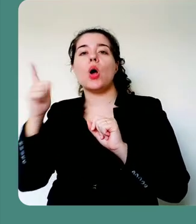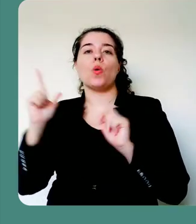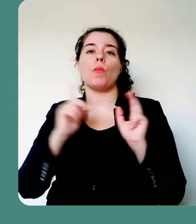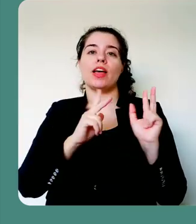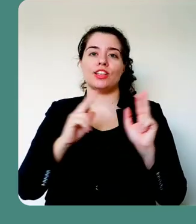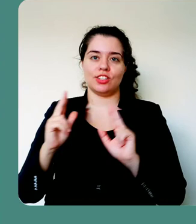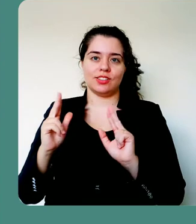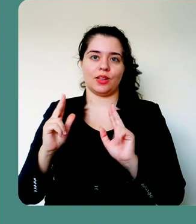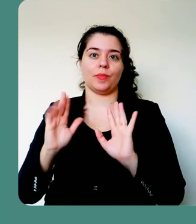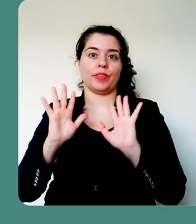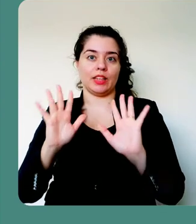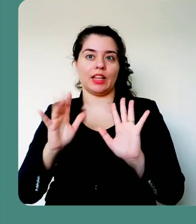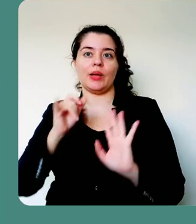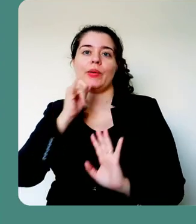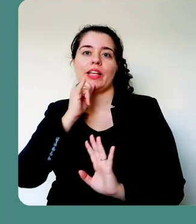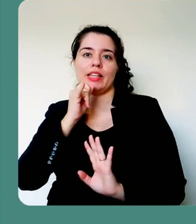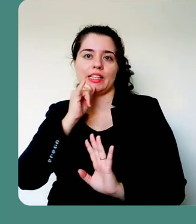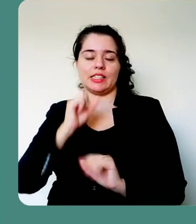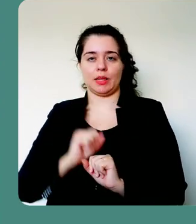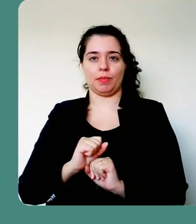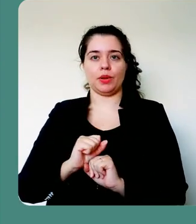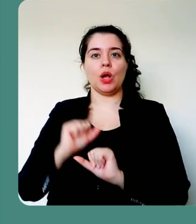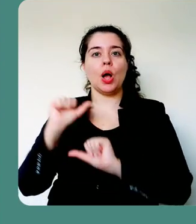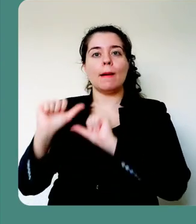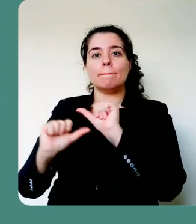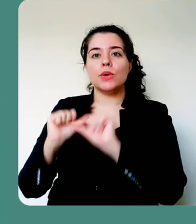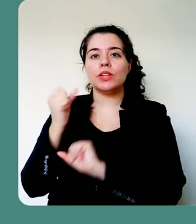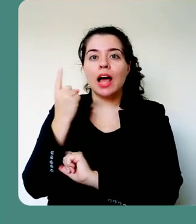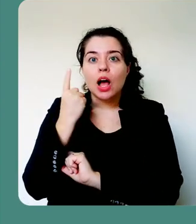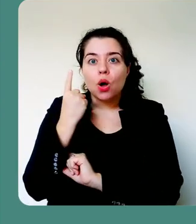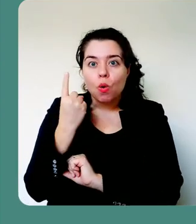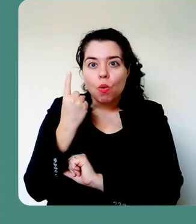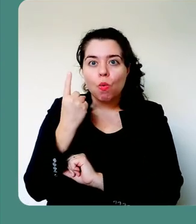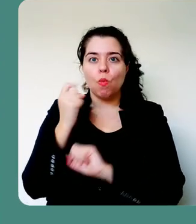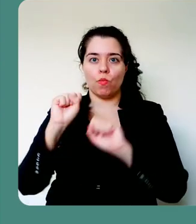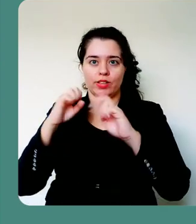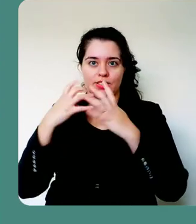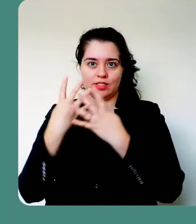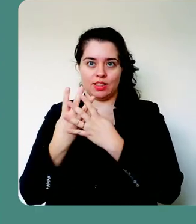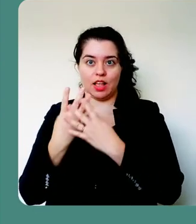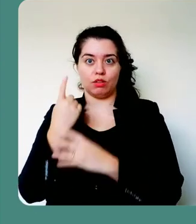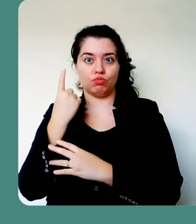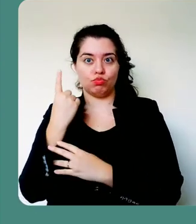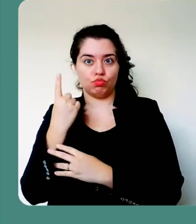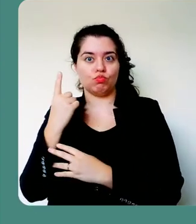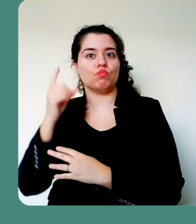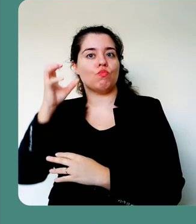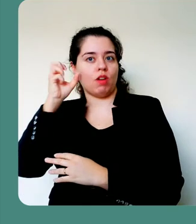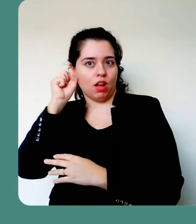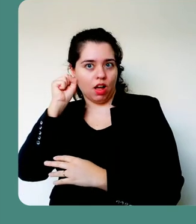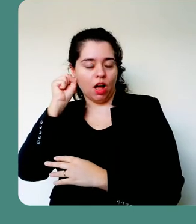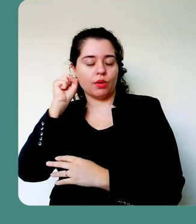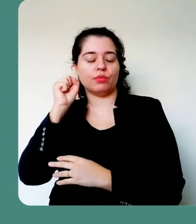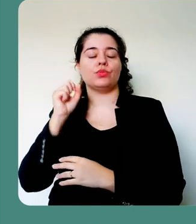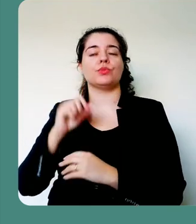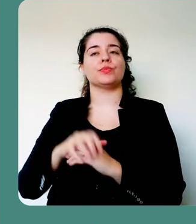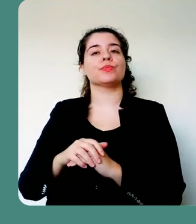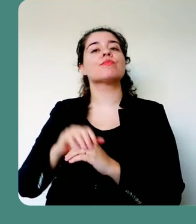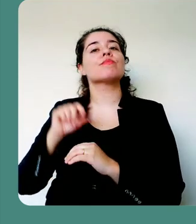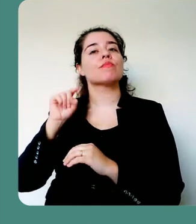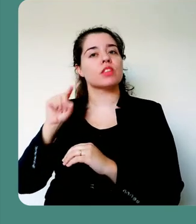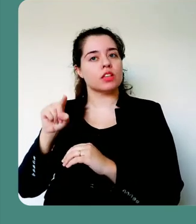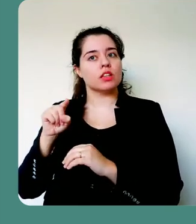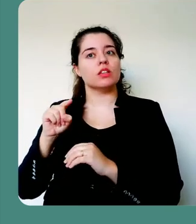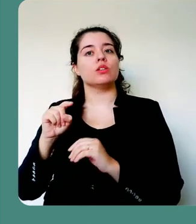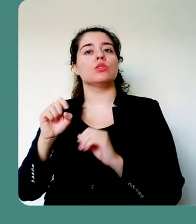Então, para fazer a alteração de algum conteúdo de áudio que foi gravado em um slide específico, isso pode ser em um